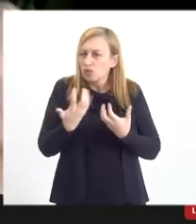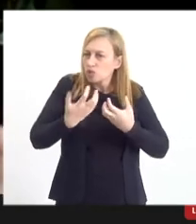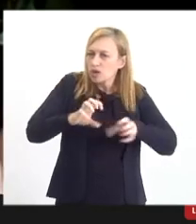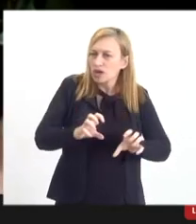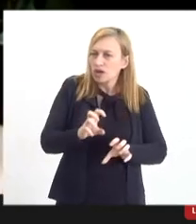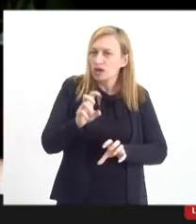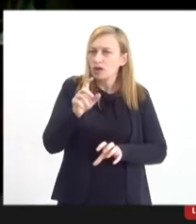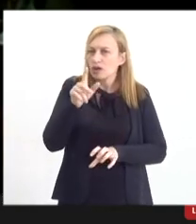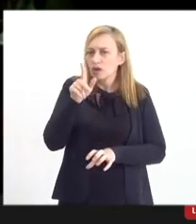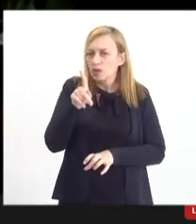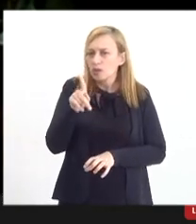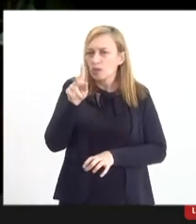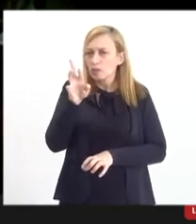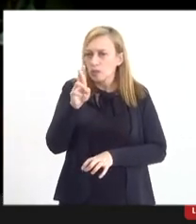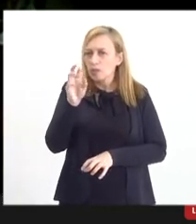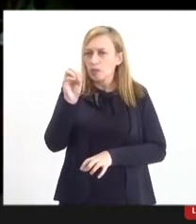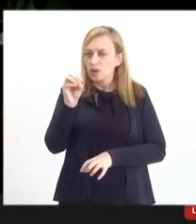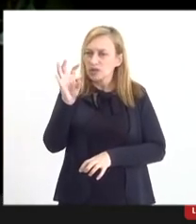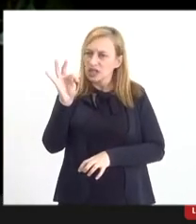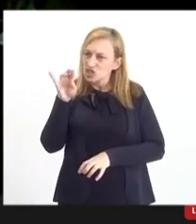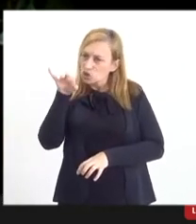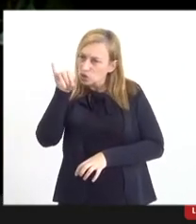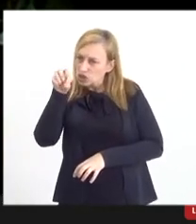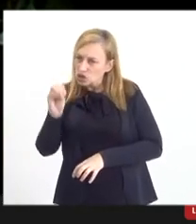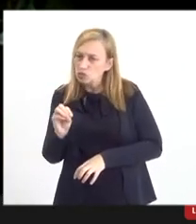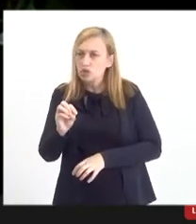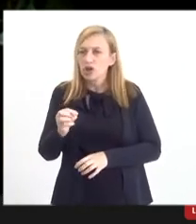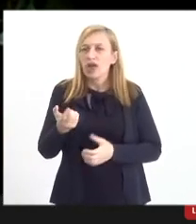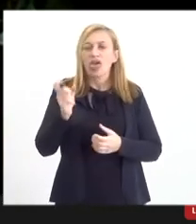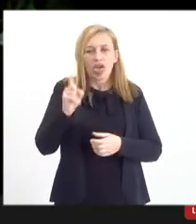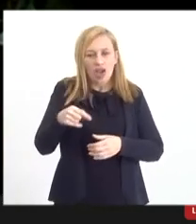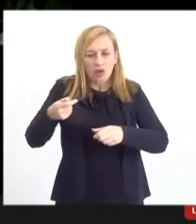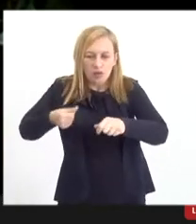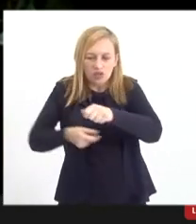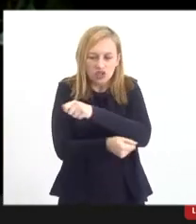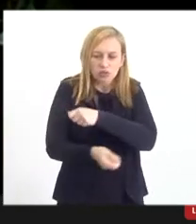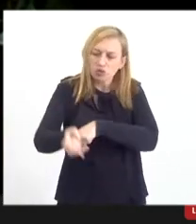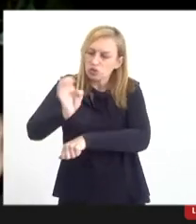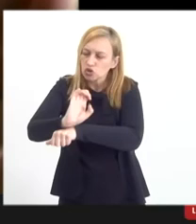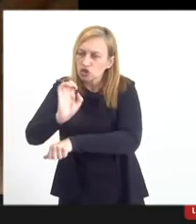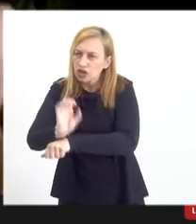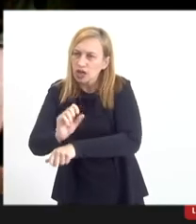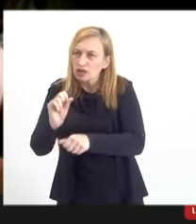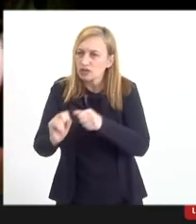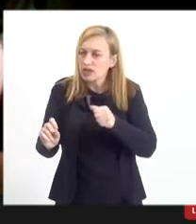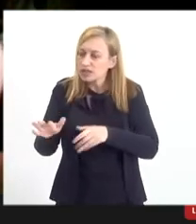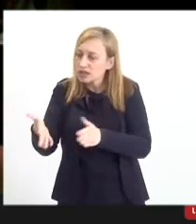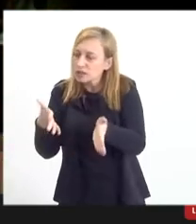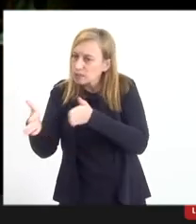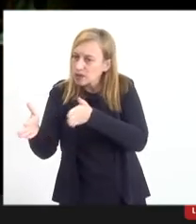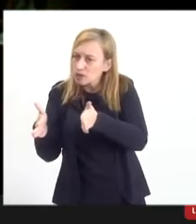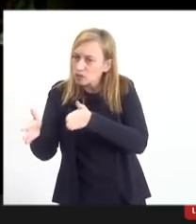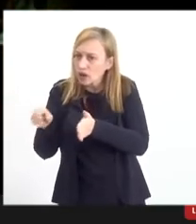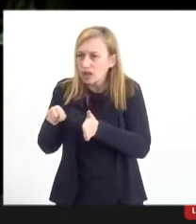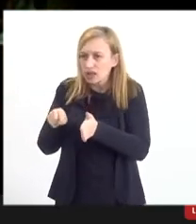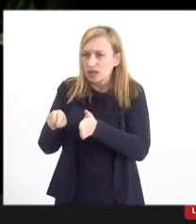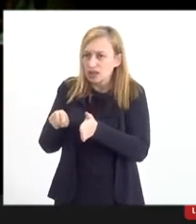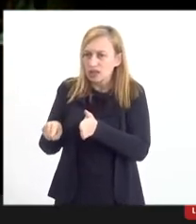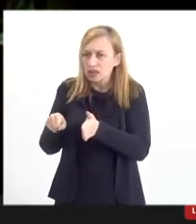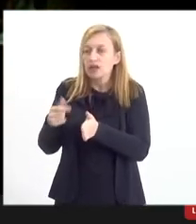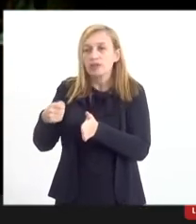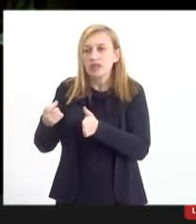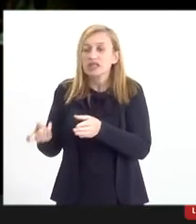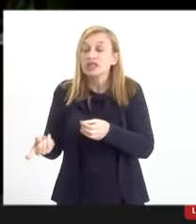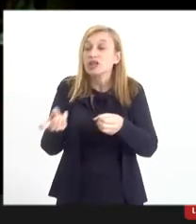benefício fiscal, é um investimento que o Estado está fazendo e naquele período ele vai ter que